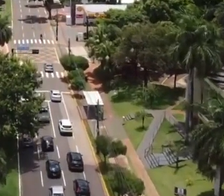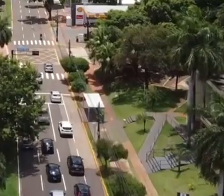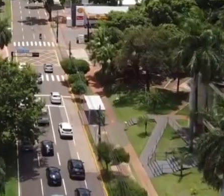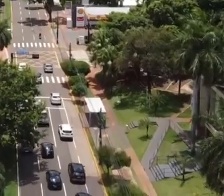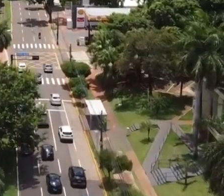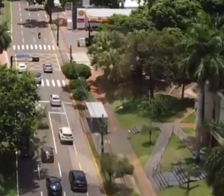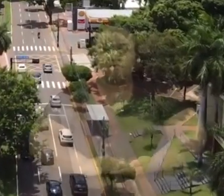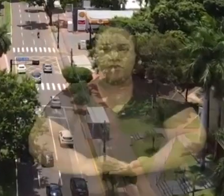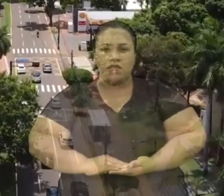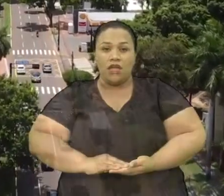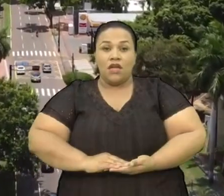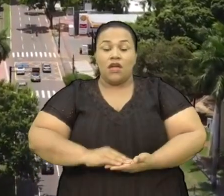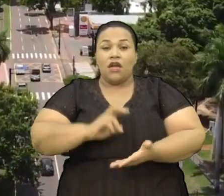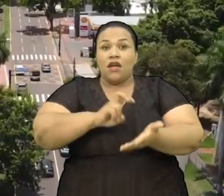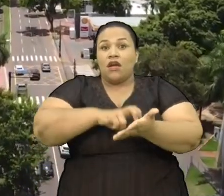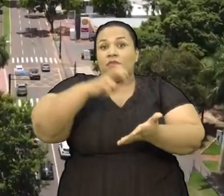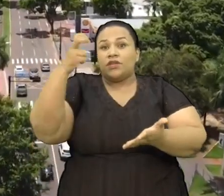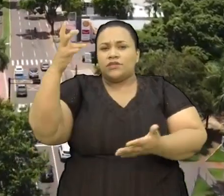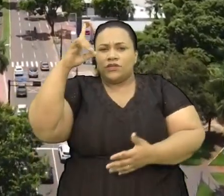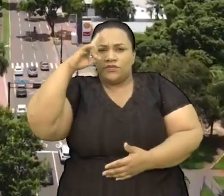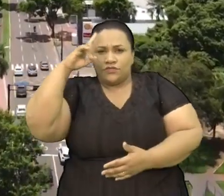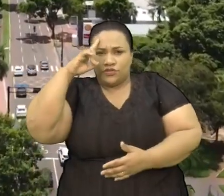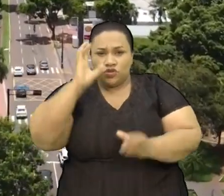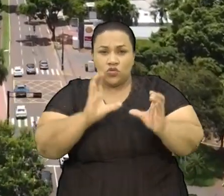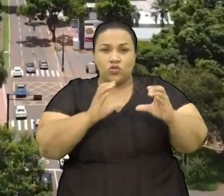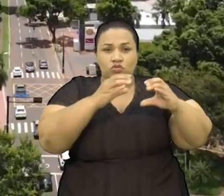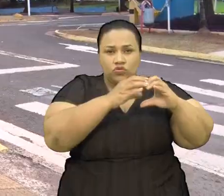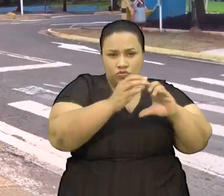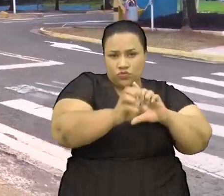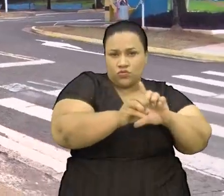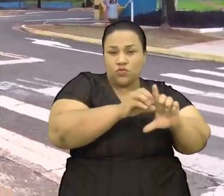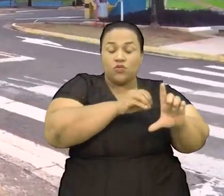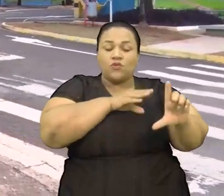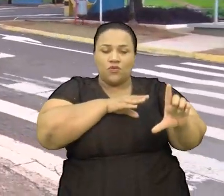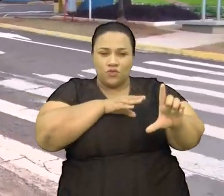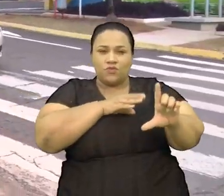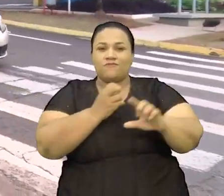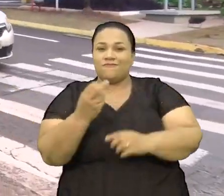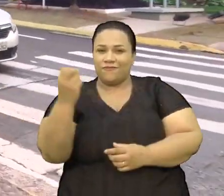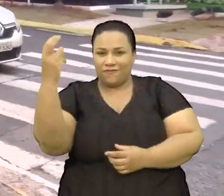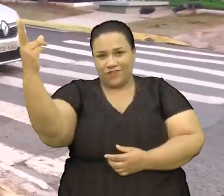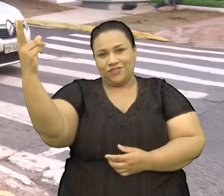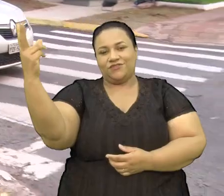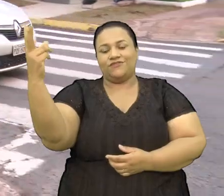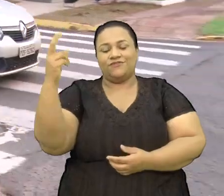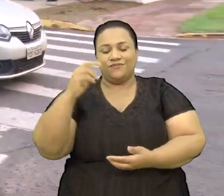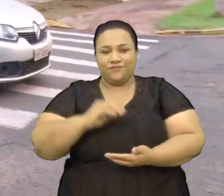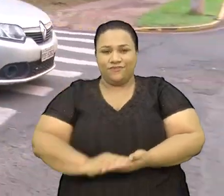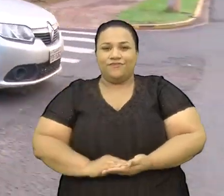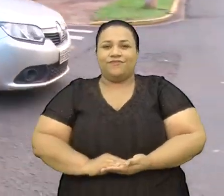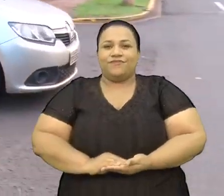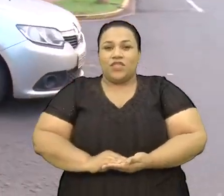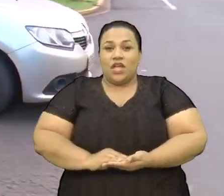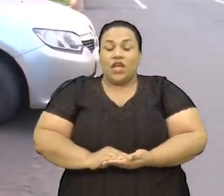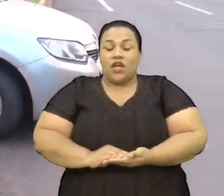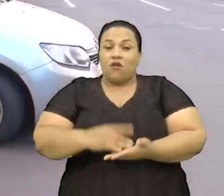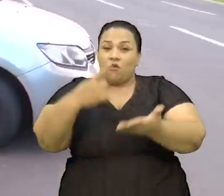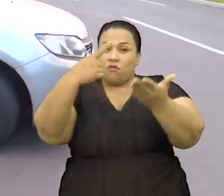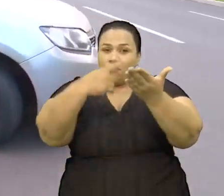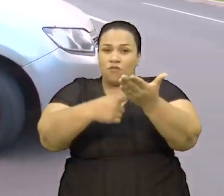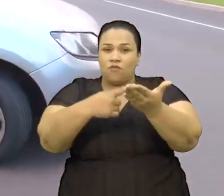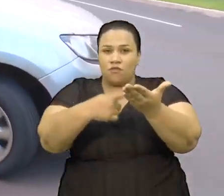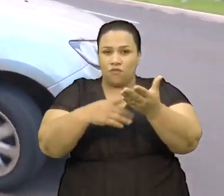Ao raiar do dia, nossa equipe já estava colocando o pé na estrada e criando rastro Com saída em frente à